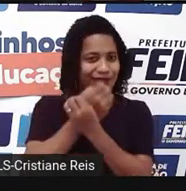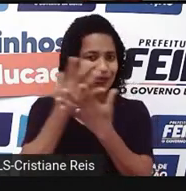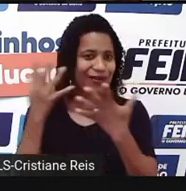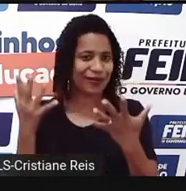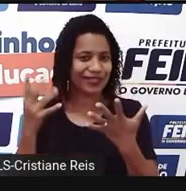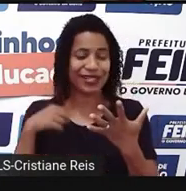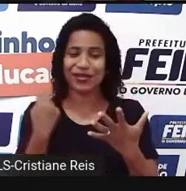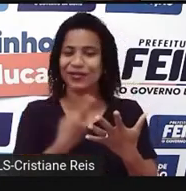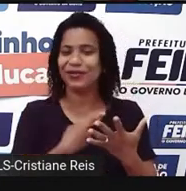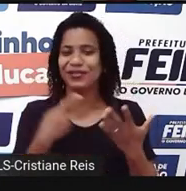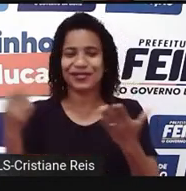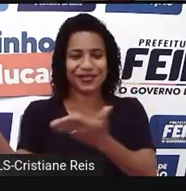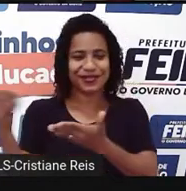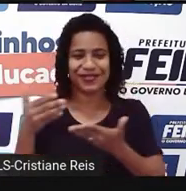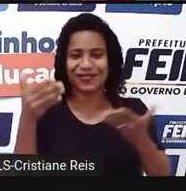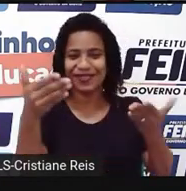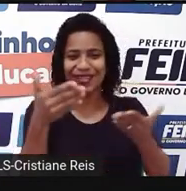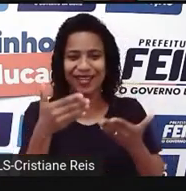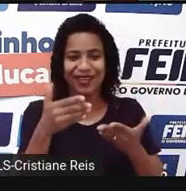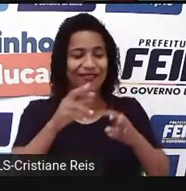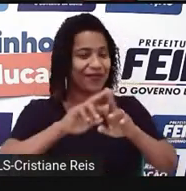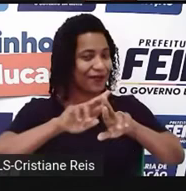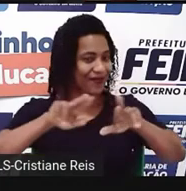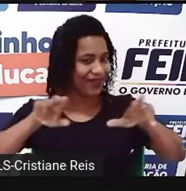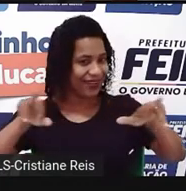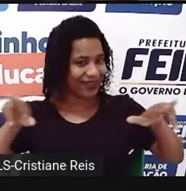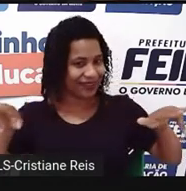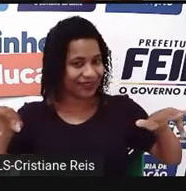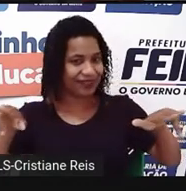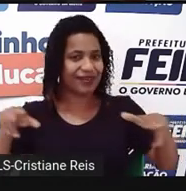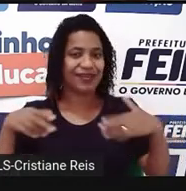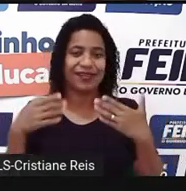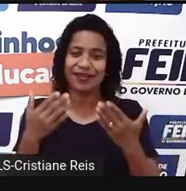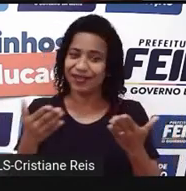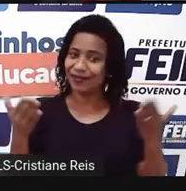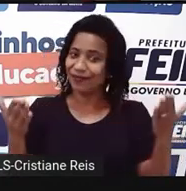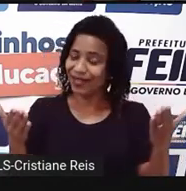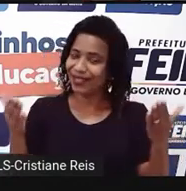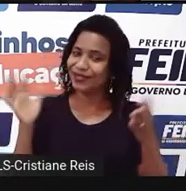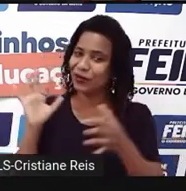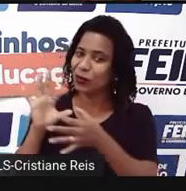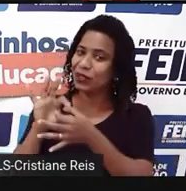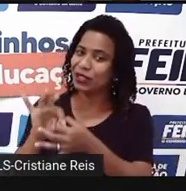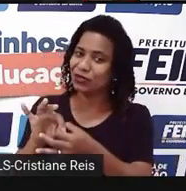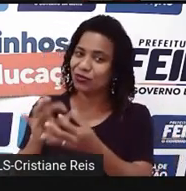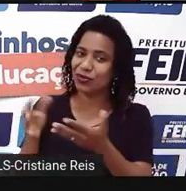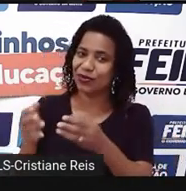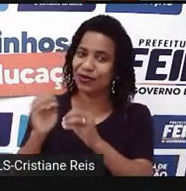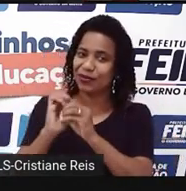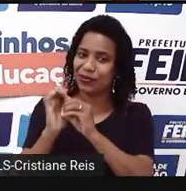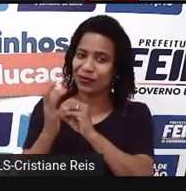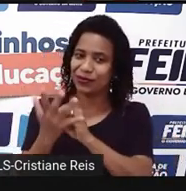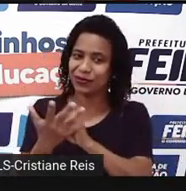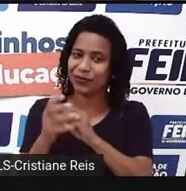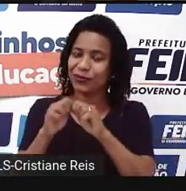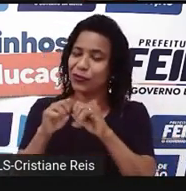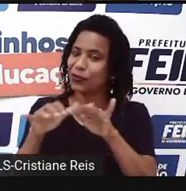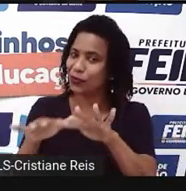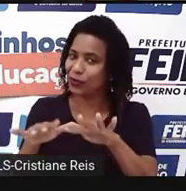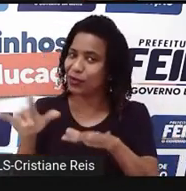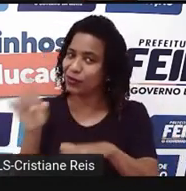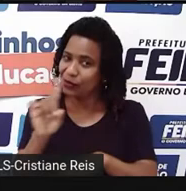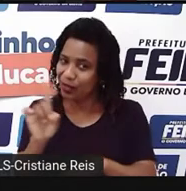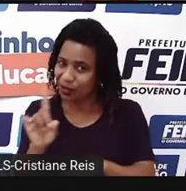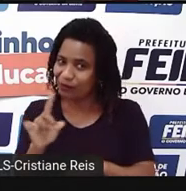convidar várias pessoas. É claro que no contexto que nós estamos vivendo atualmente, isso ainda não é